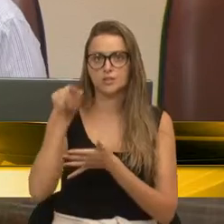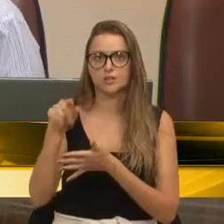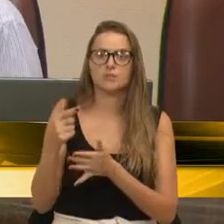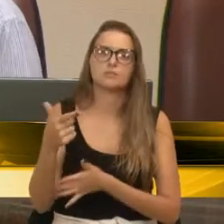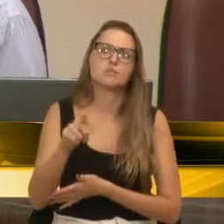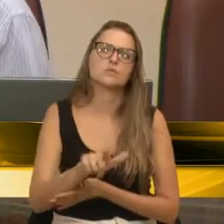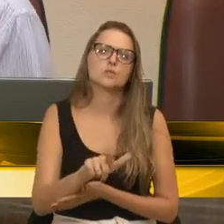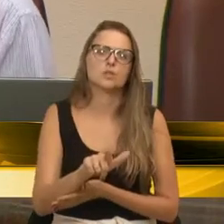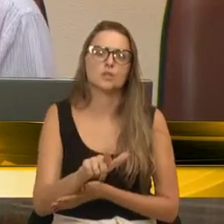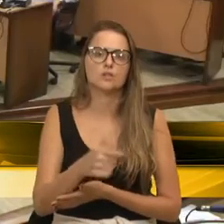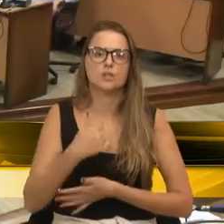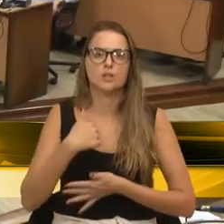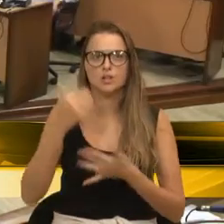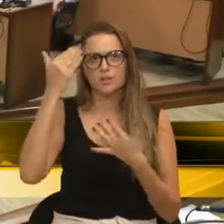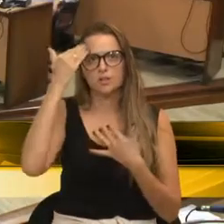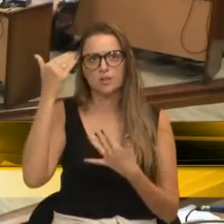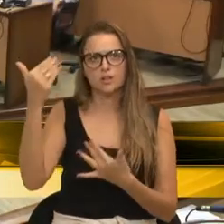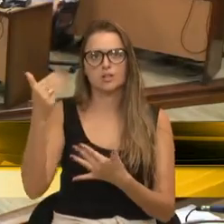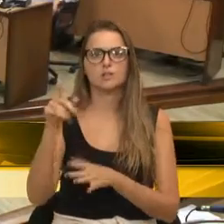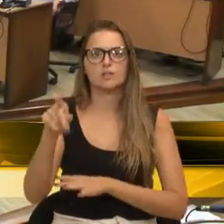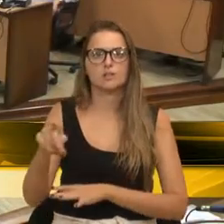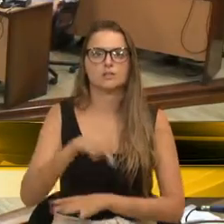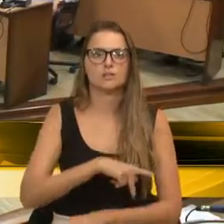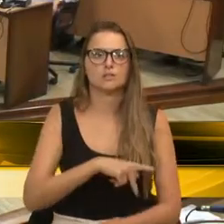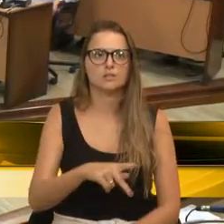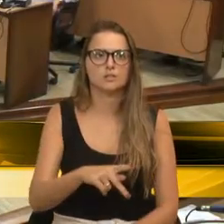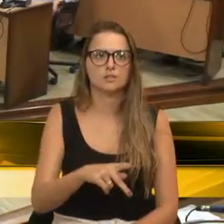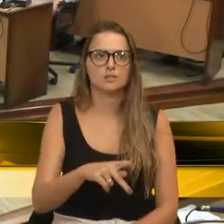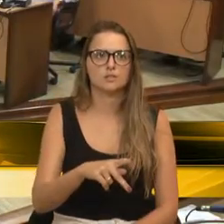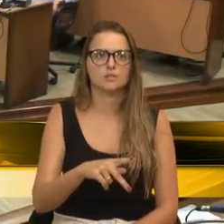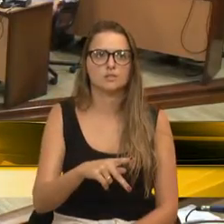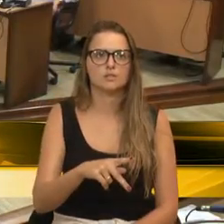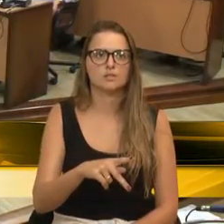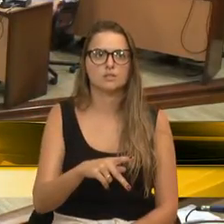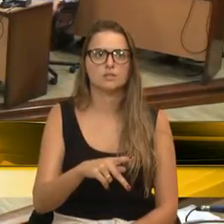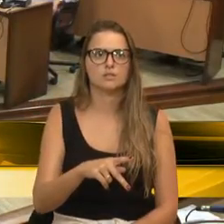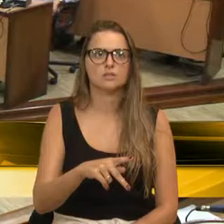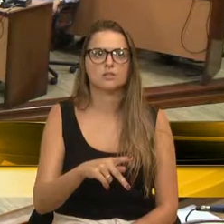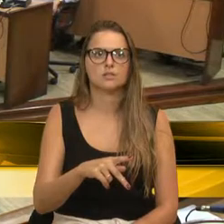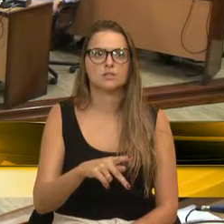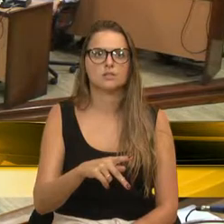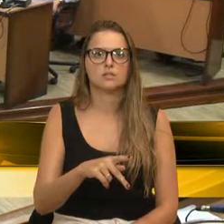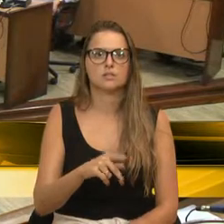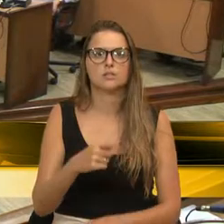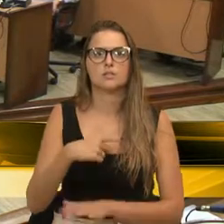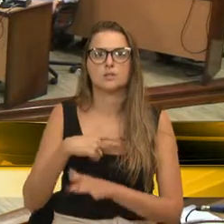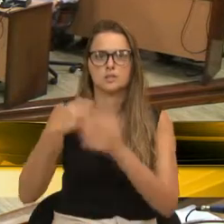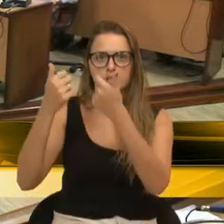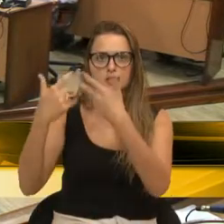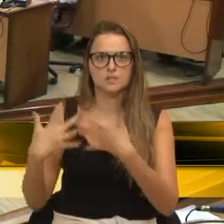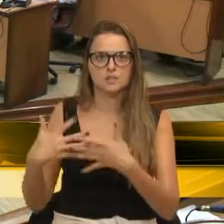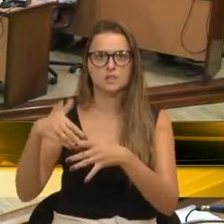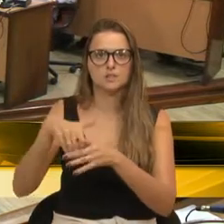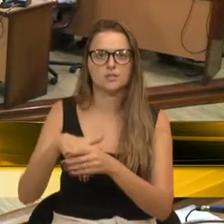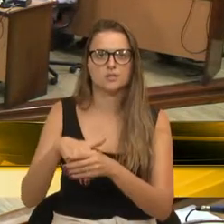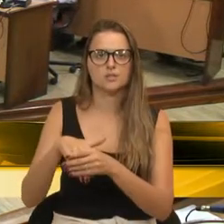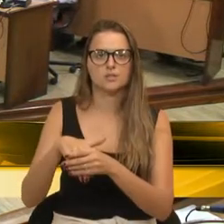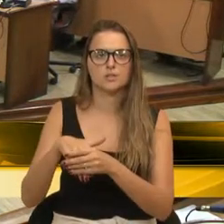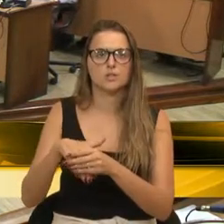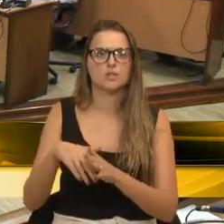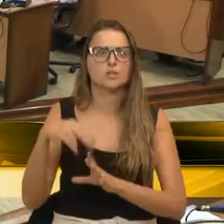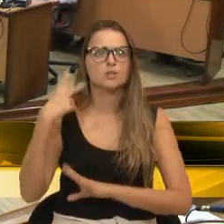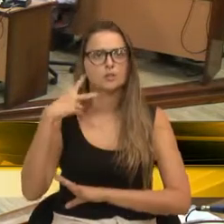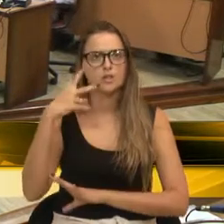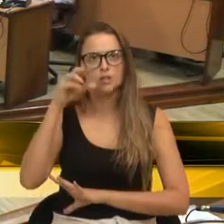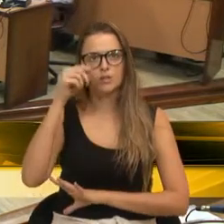Uma vez, agradecer a V. Exª, Sr. Presidente, a todos os nobres pares. E que o vereador